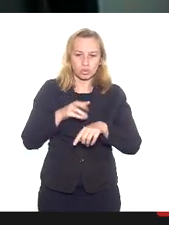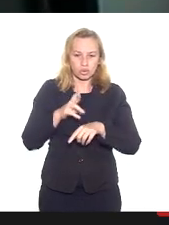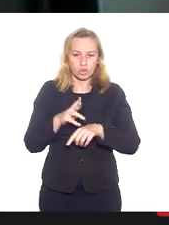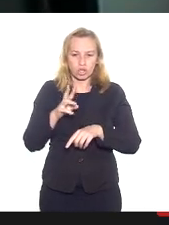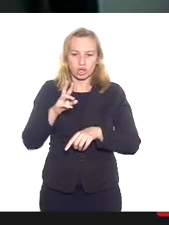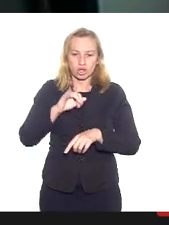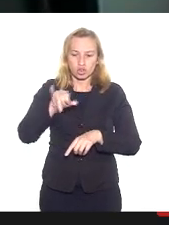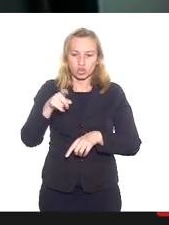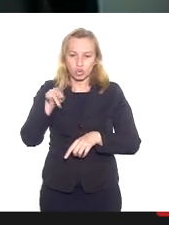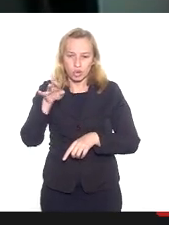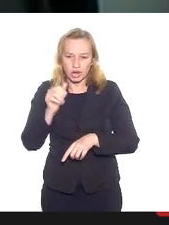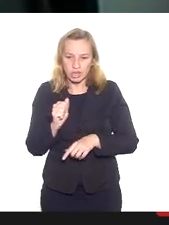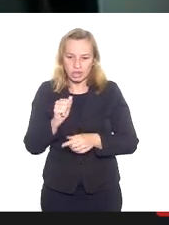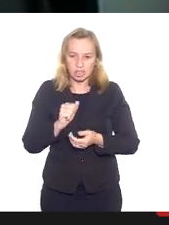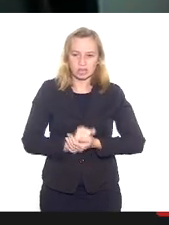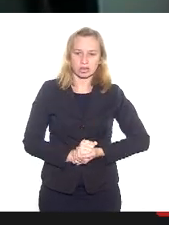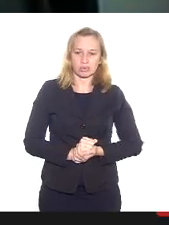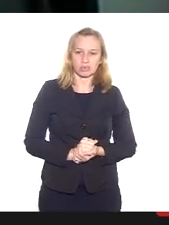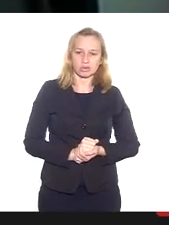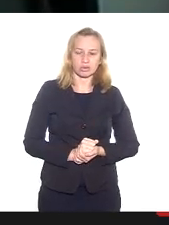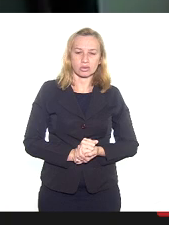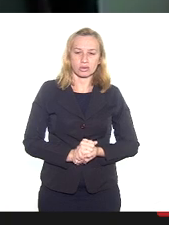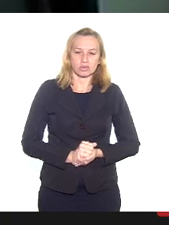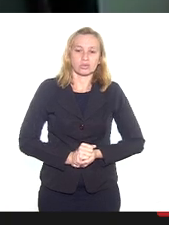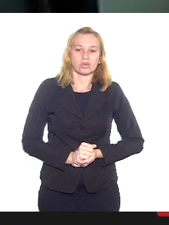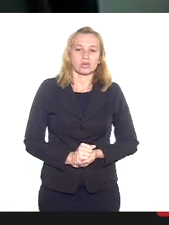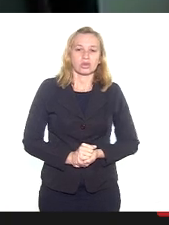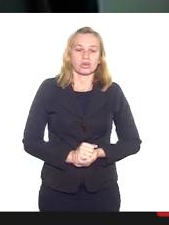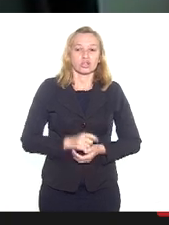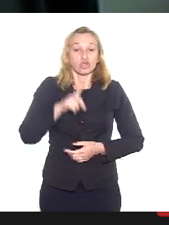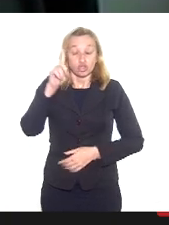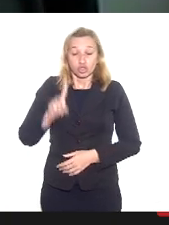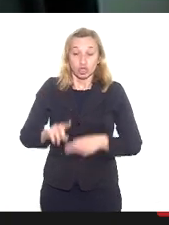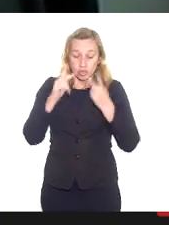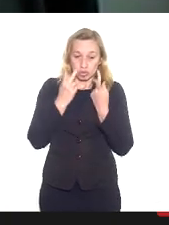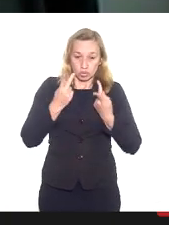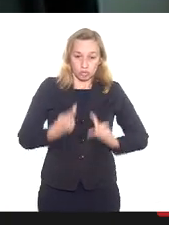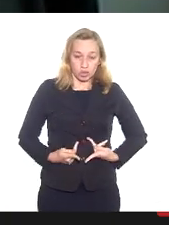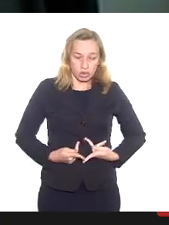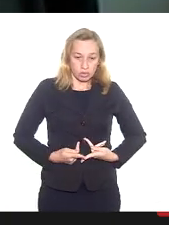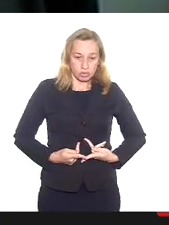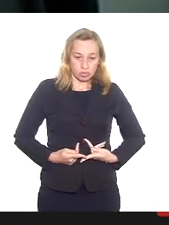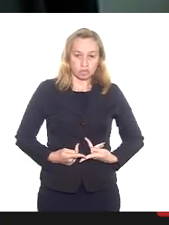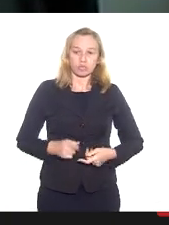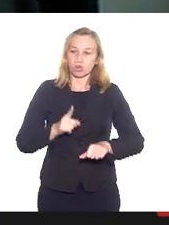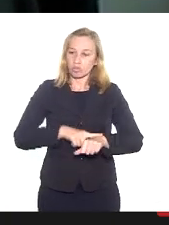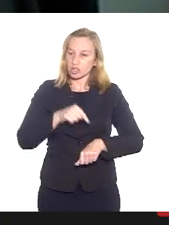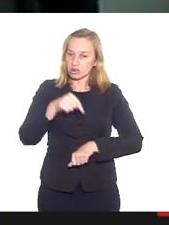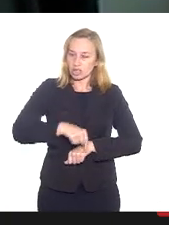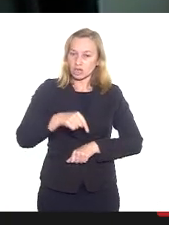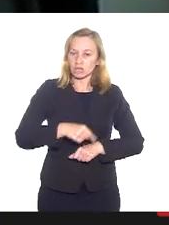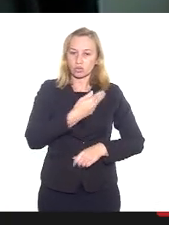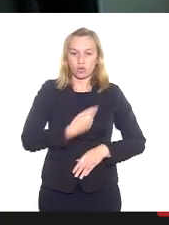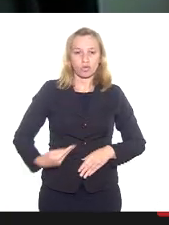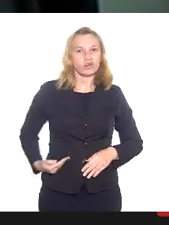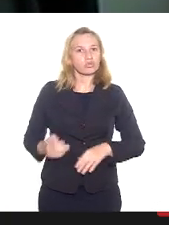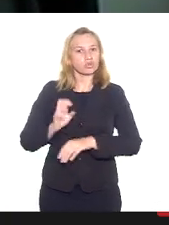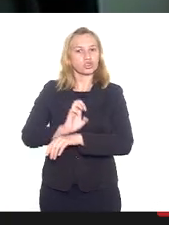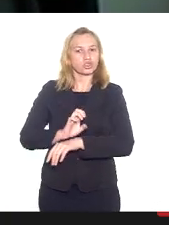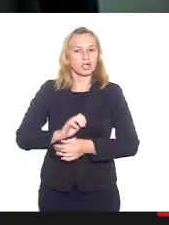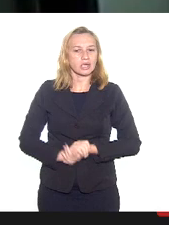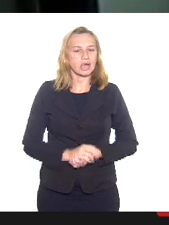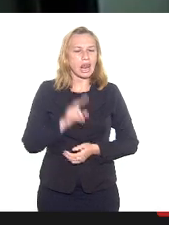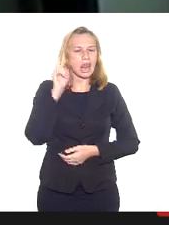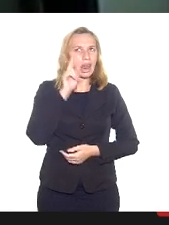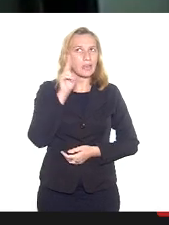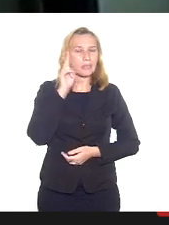durante algum tempo ocupou um espaço de defesa dos direitos humanos em um determinado momento aqui de um governo do Estado, que ela